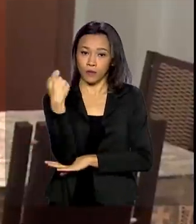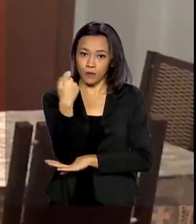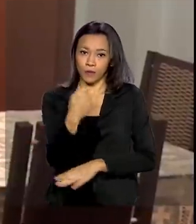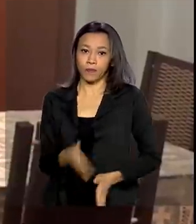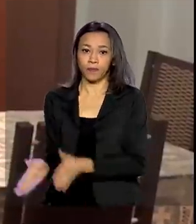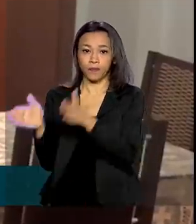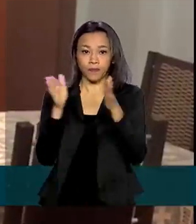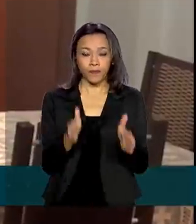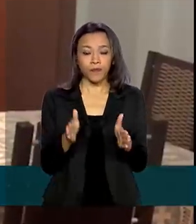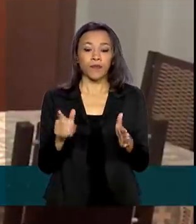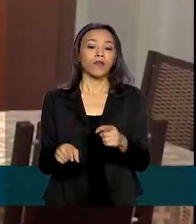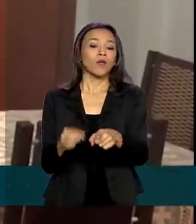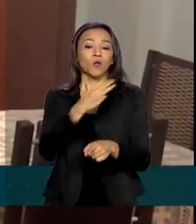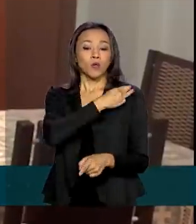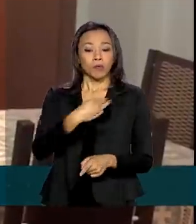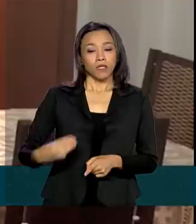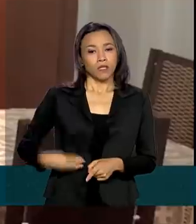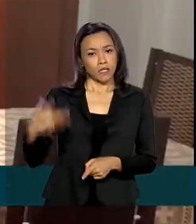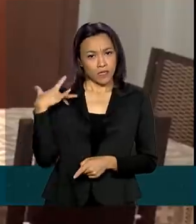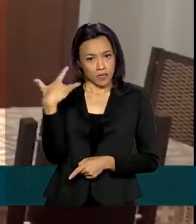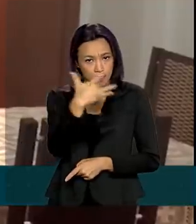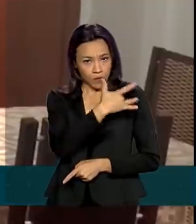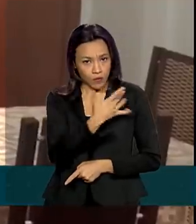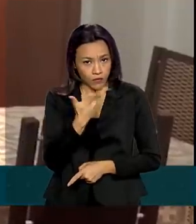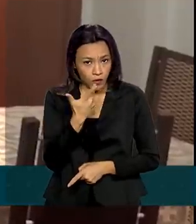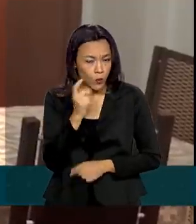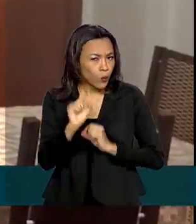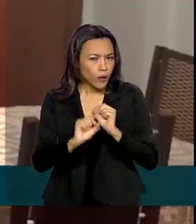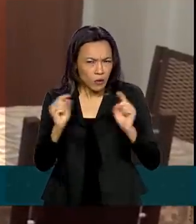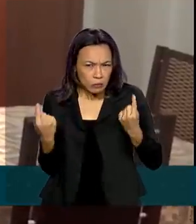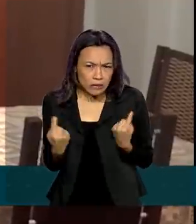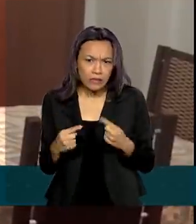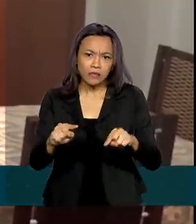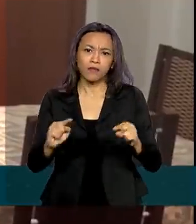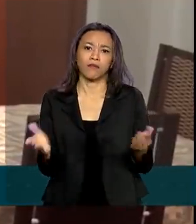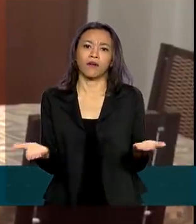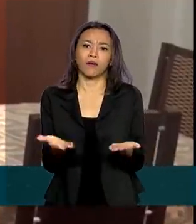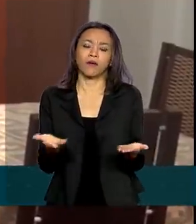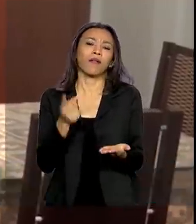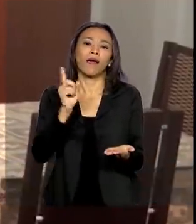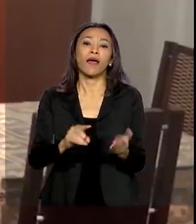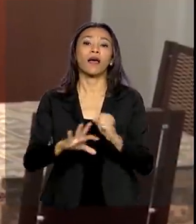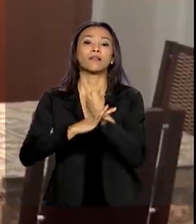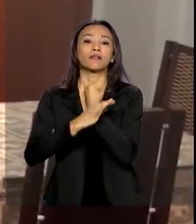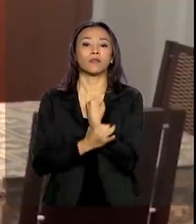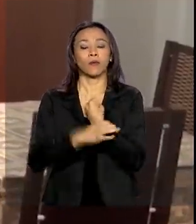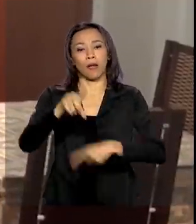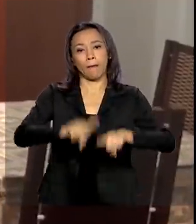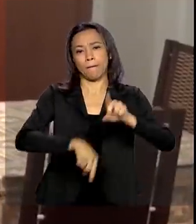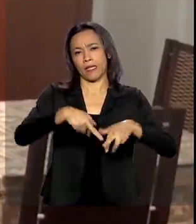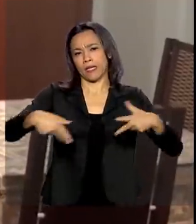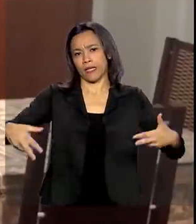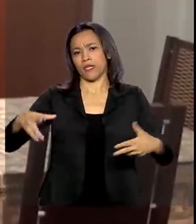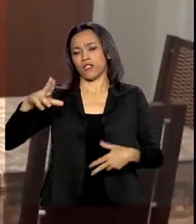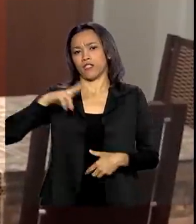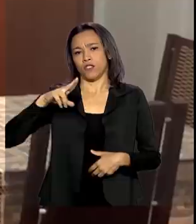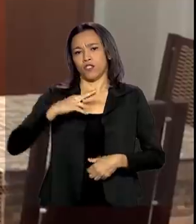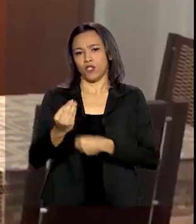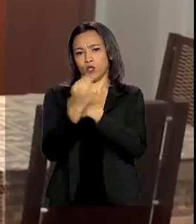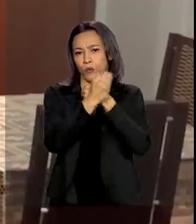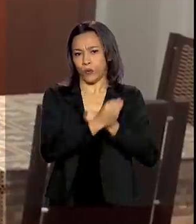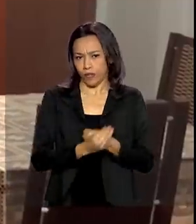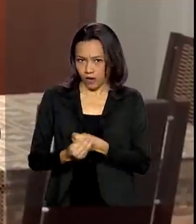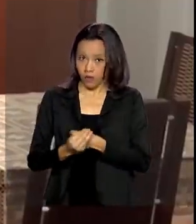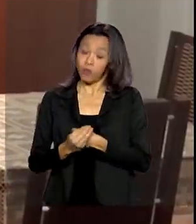Saúde, Luiz Henrique Mandetta, disse que o desafio agora é garantir equipamentos de proteção individual para os profissionais da saúde,